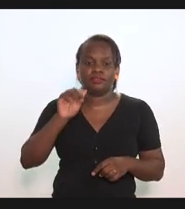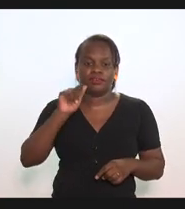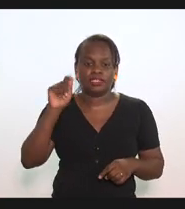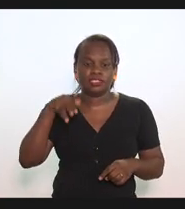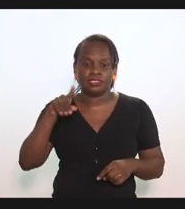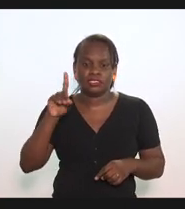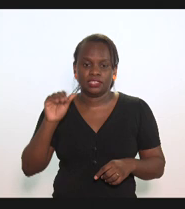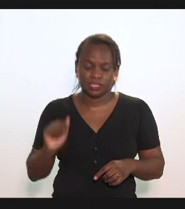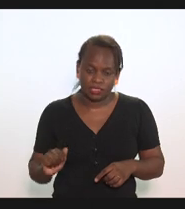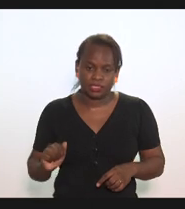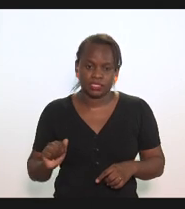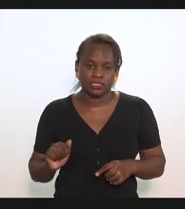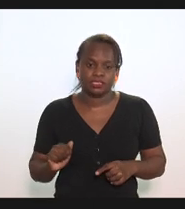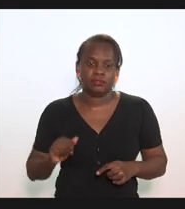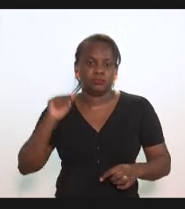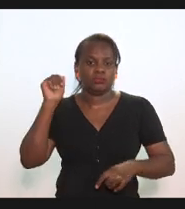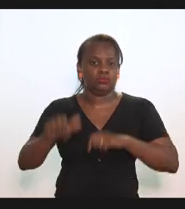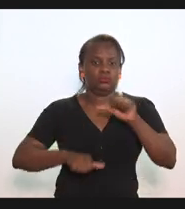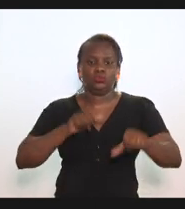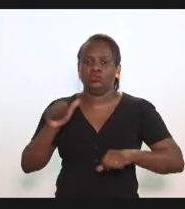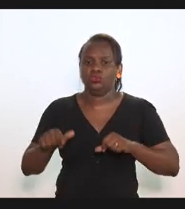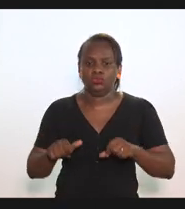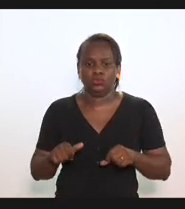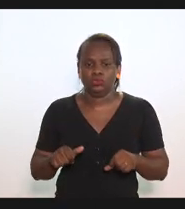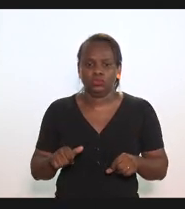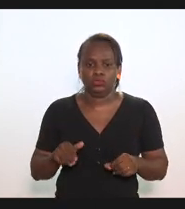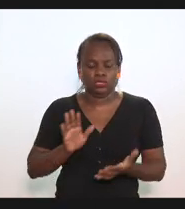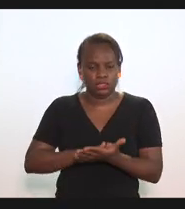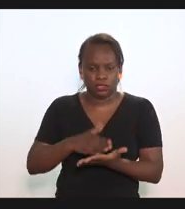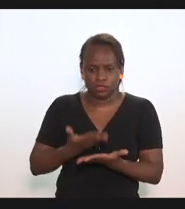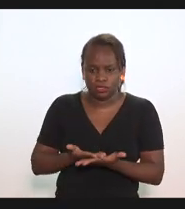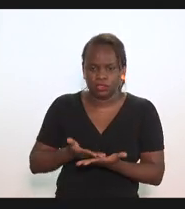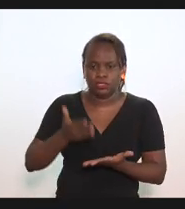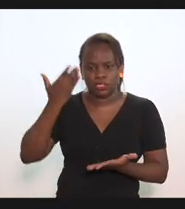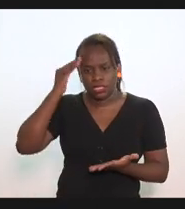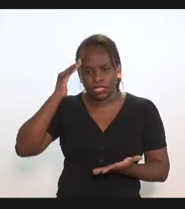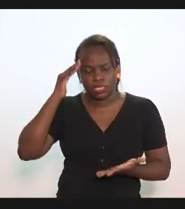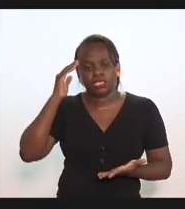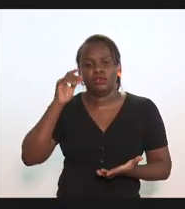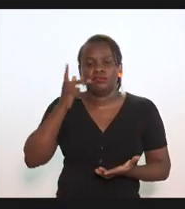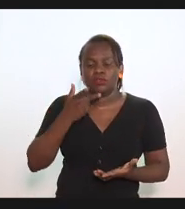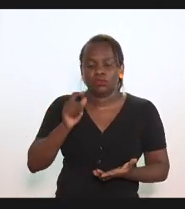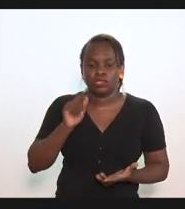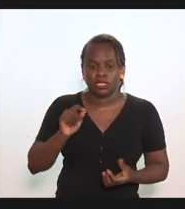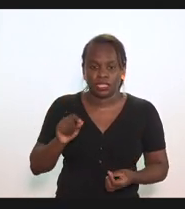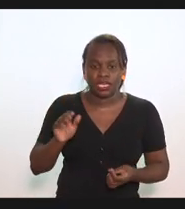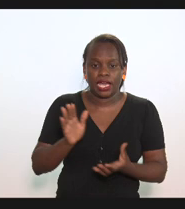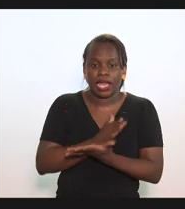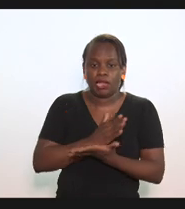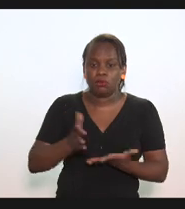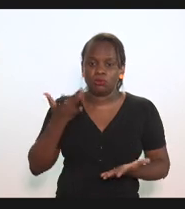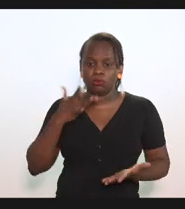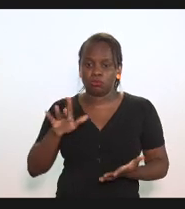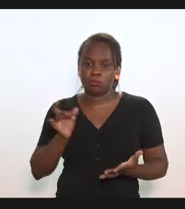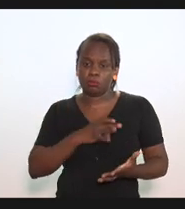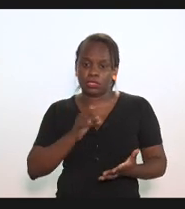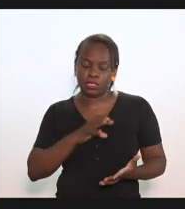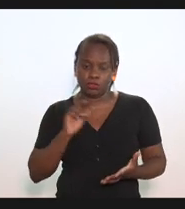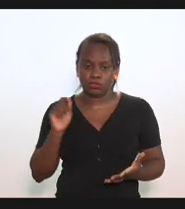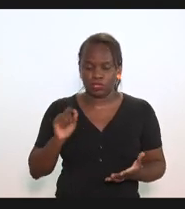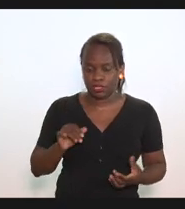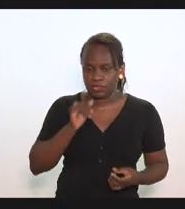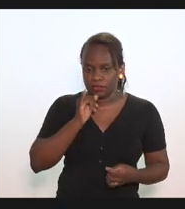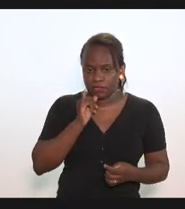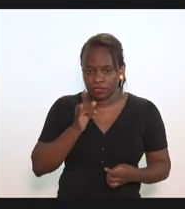havia mudado a interpretação e dizendo que teria alguns temores como por exemplo